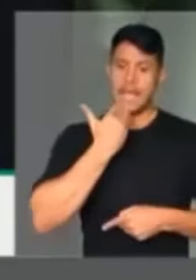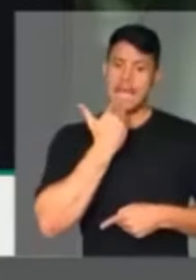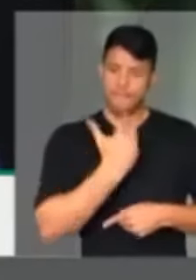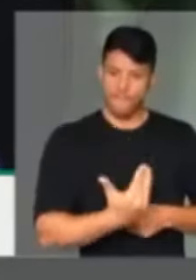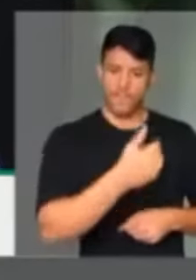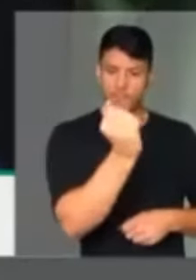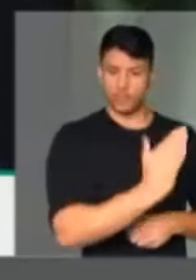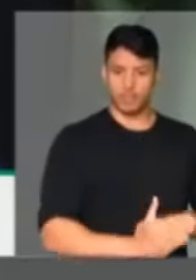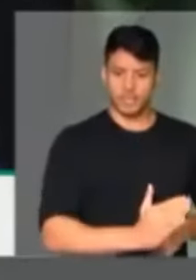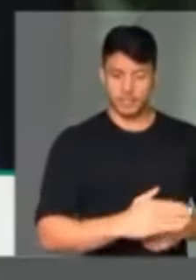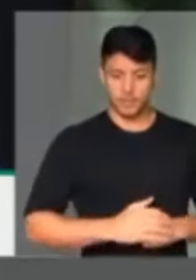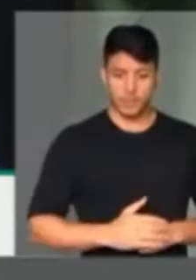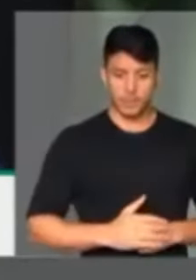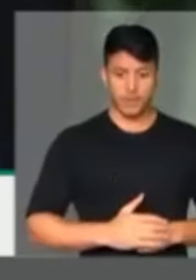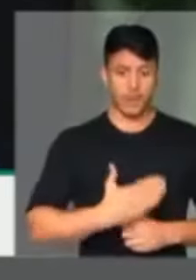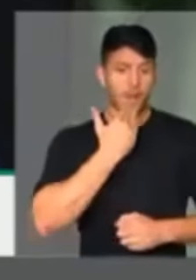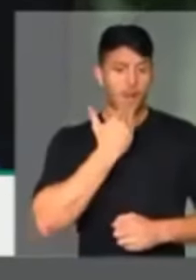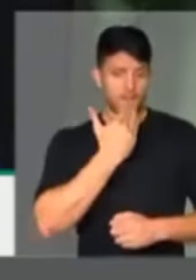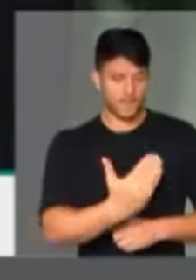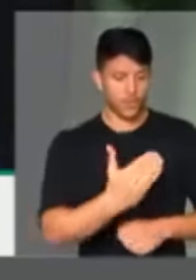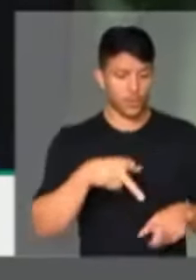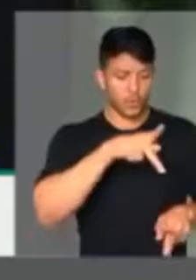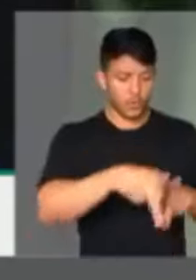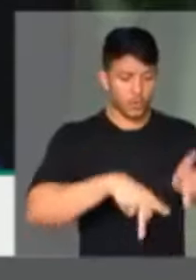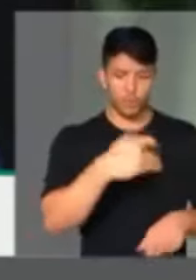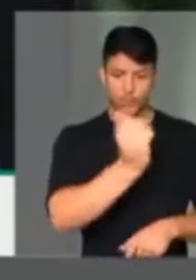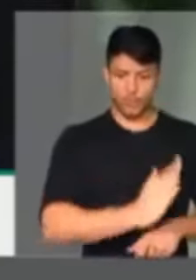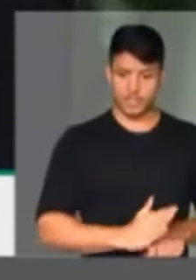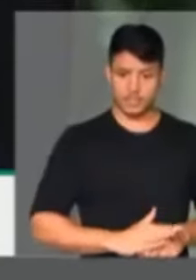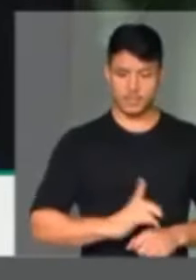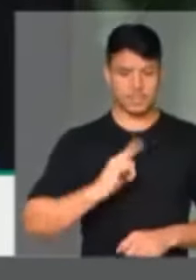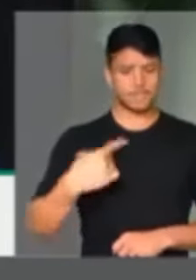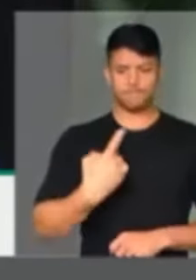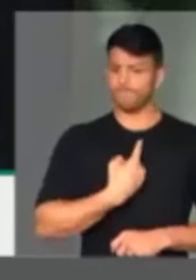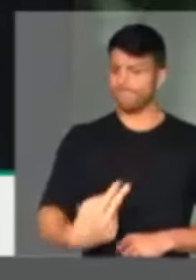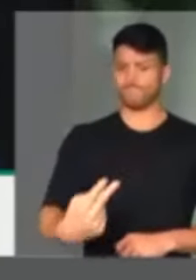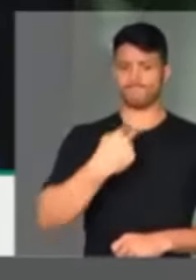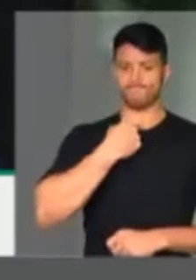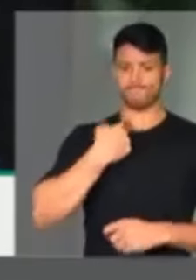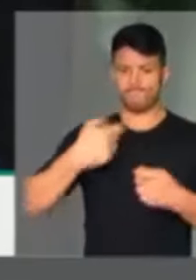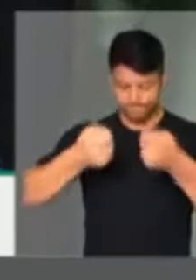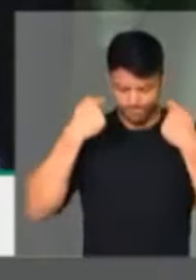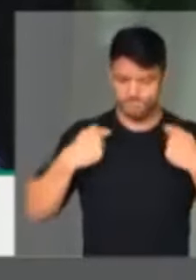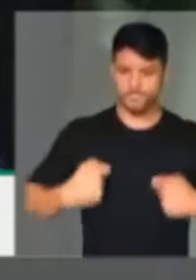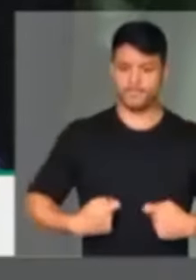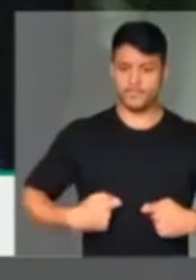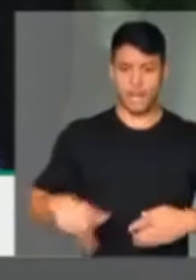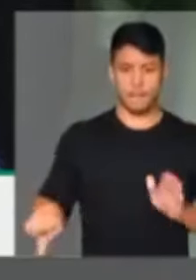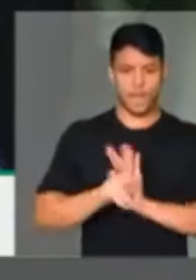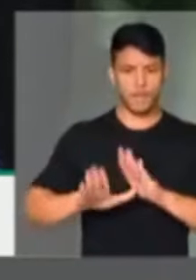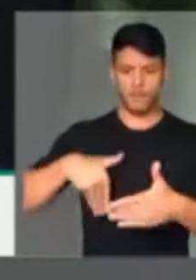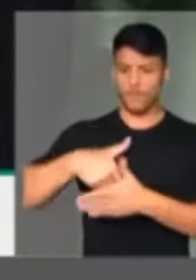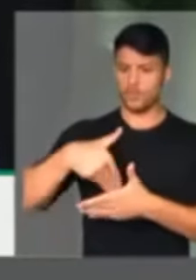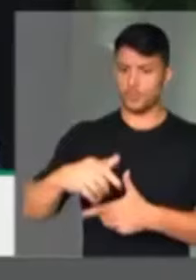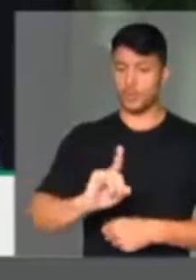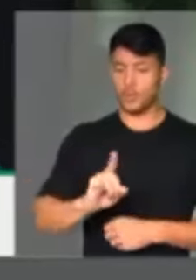do Brasil. Vamos lutar em defesa do povo brasileiro. Não vamos à camisa da seleção, porque nós